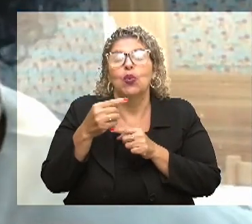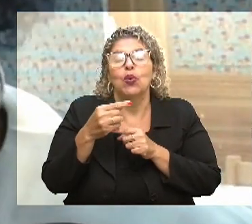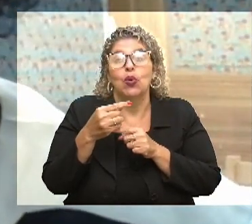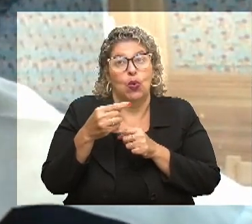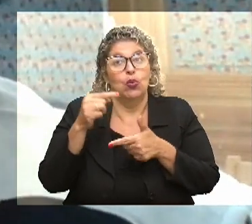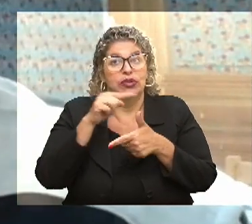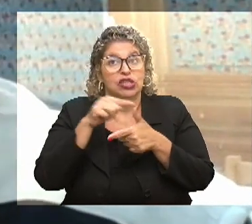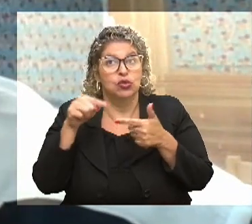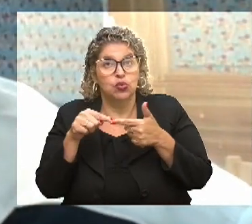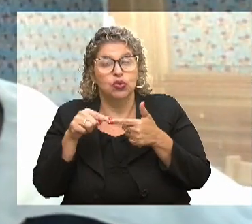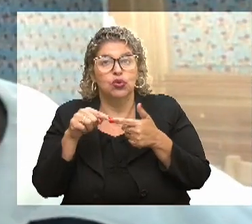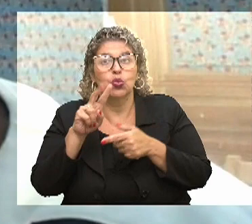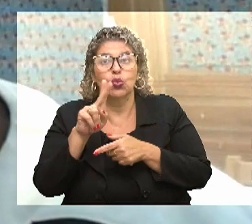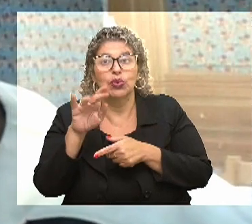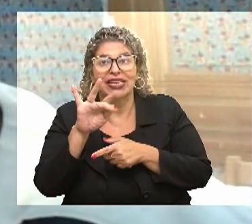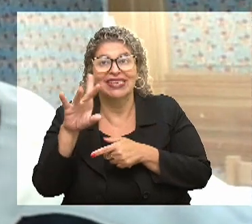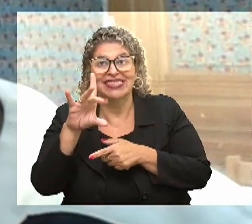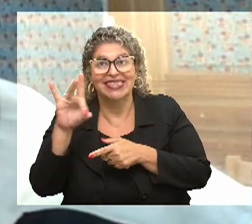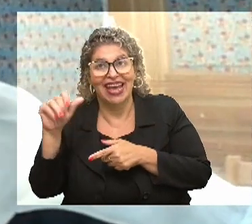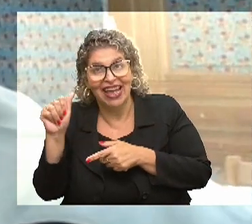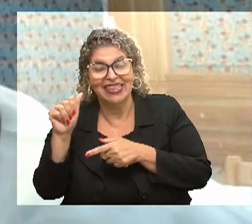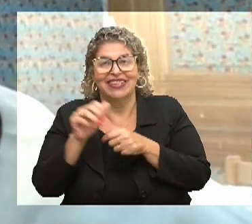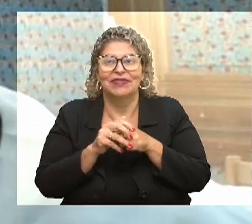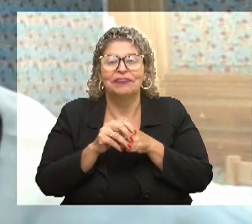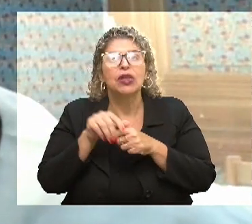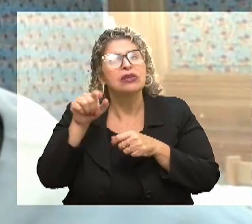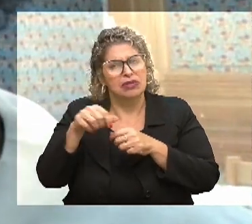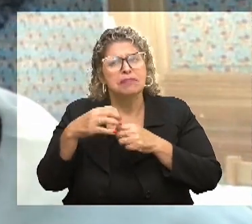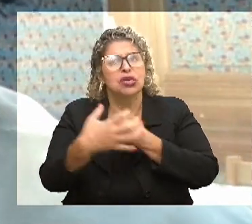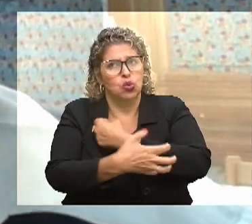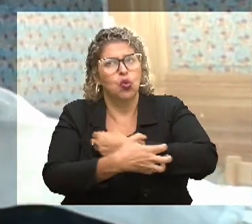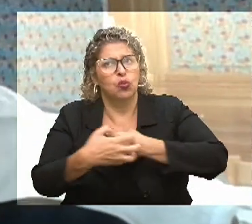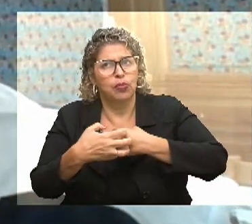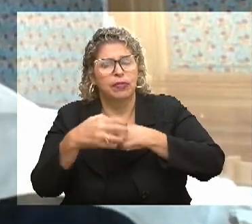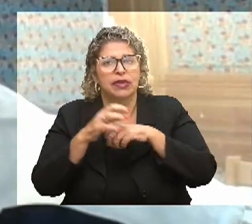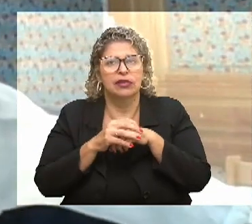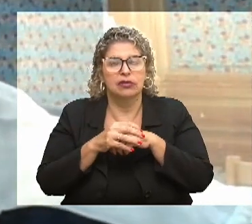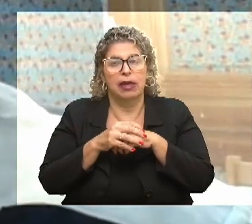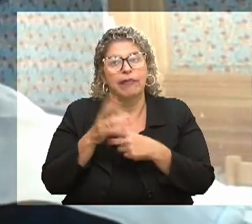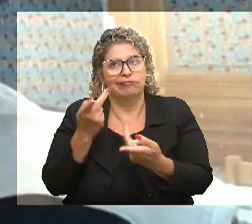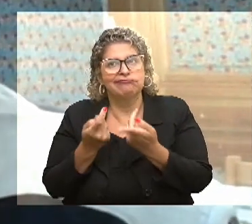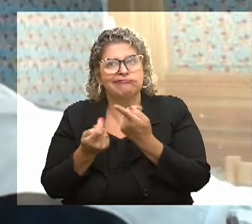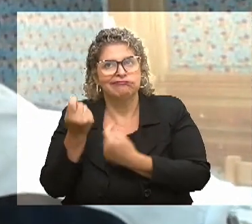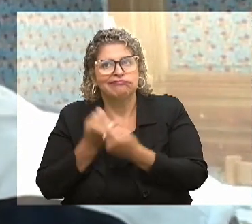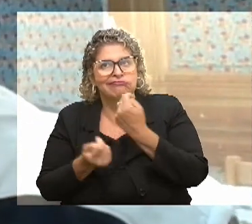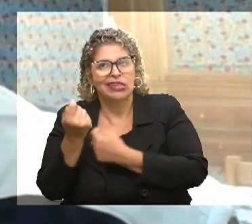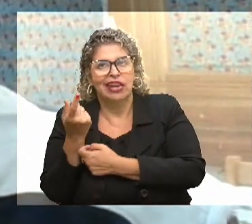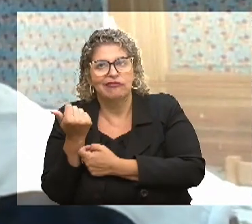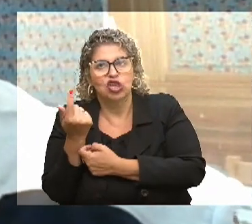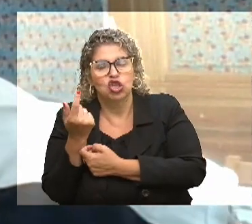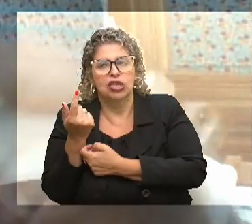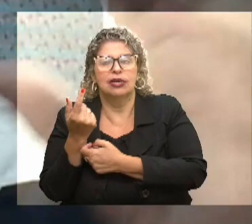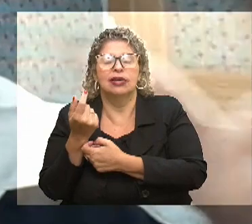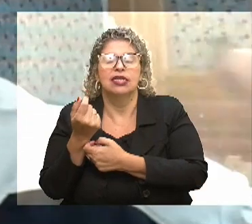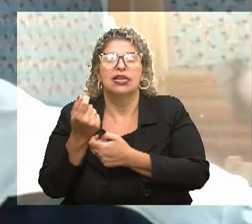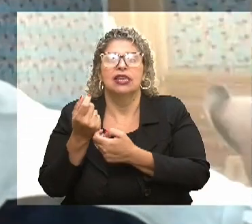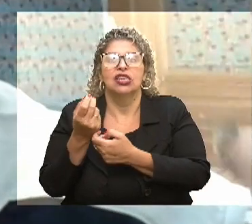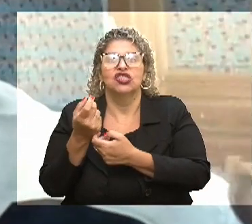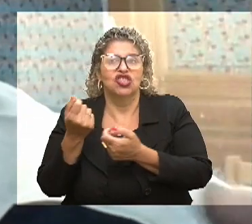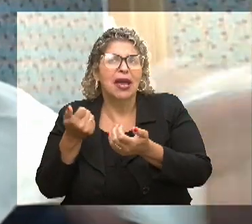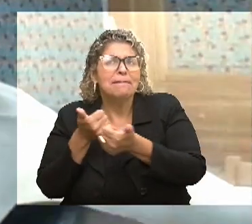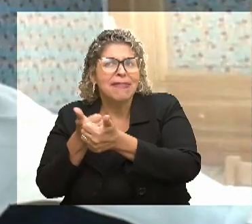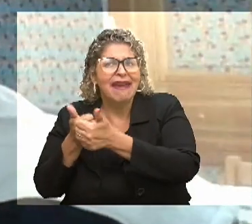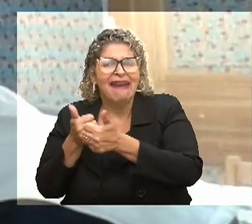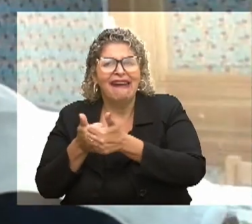infelizmente, todos nós sabemos que dentro das comunidades existe sempre o tráfico, né? E a gente tinha um ponto de tráfico bem aqui